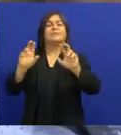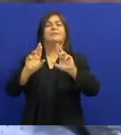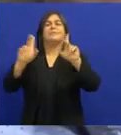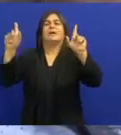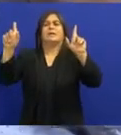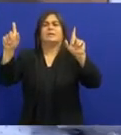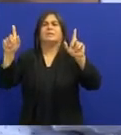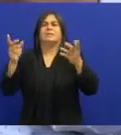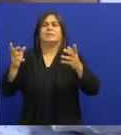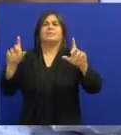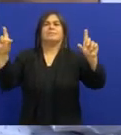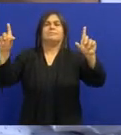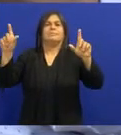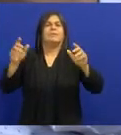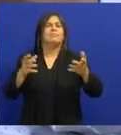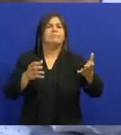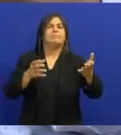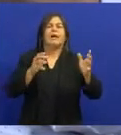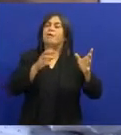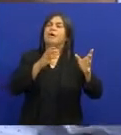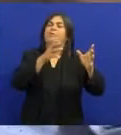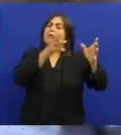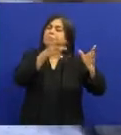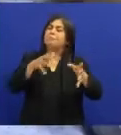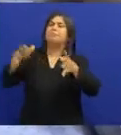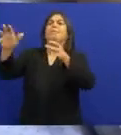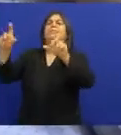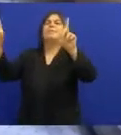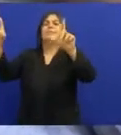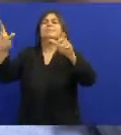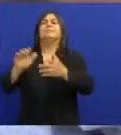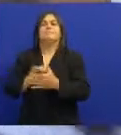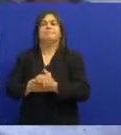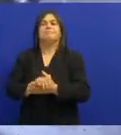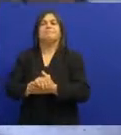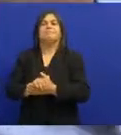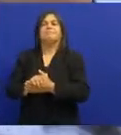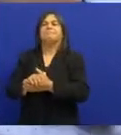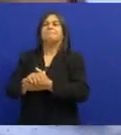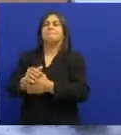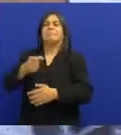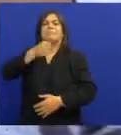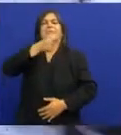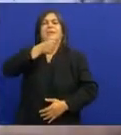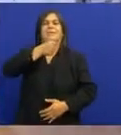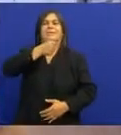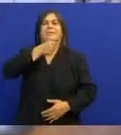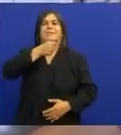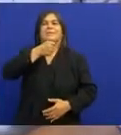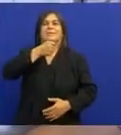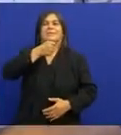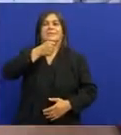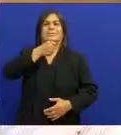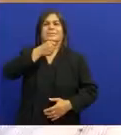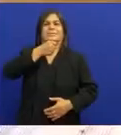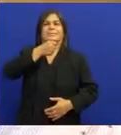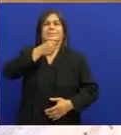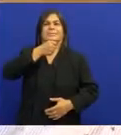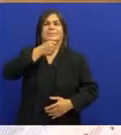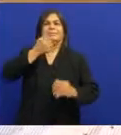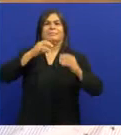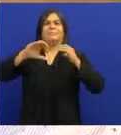Essa estagnação Que eles tinham No rádio Eles levaram Para a televisão Então as pessoas Pegavam o microfone Na frente Ficava ali